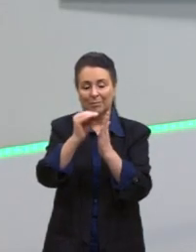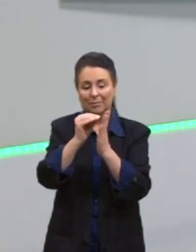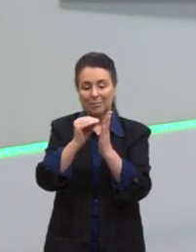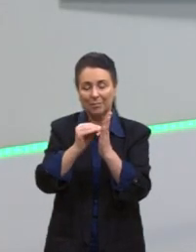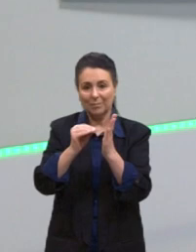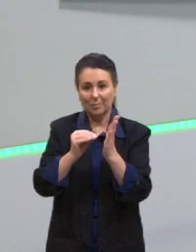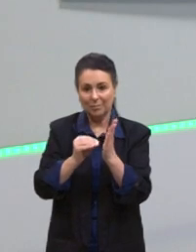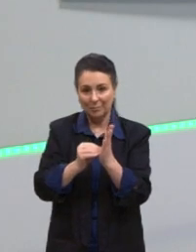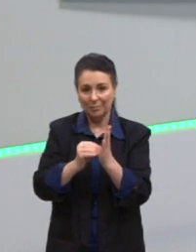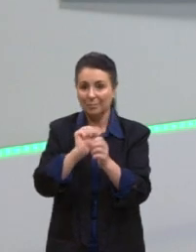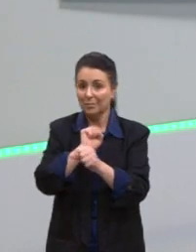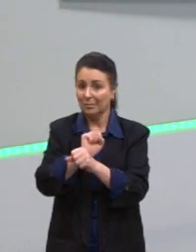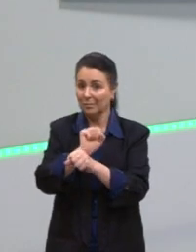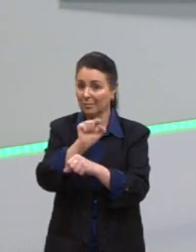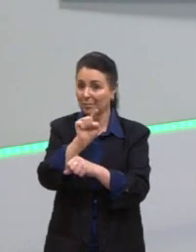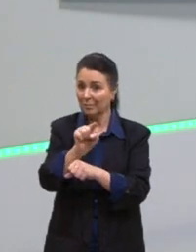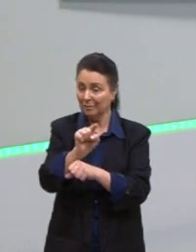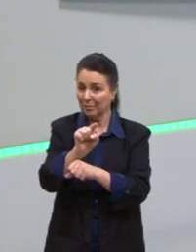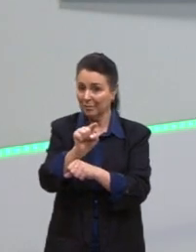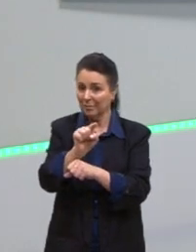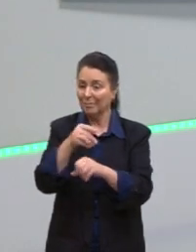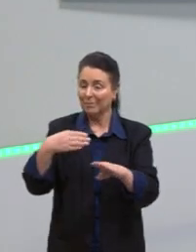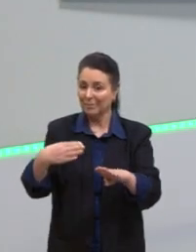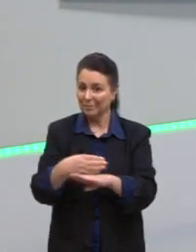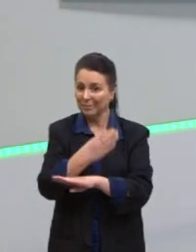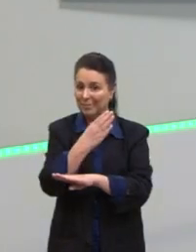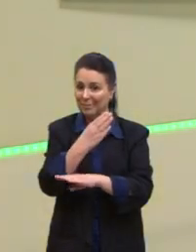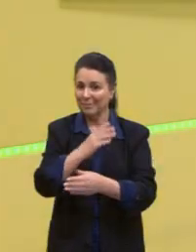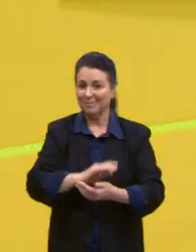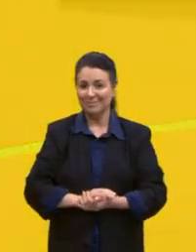conto com vocês. Até daqui a pouco e partir passar.